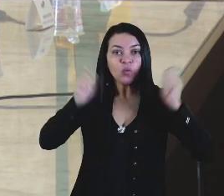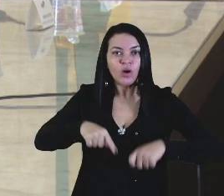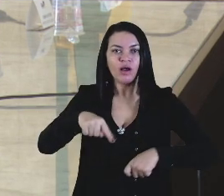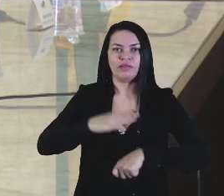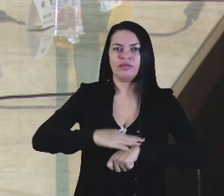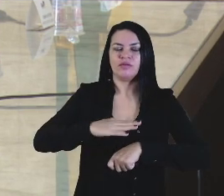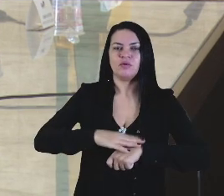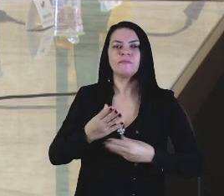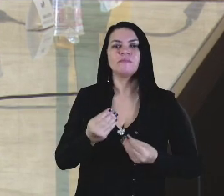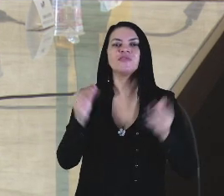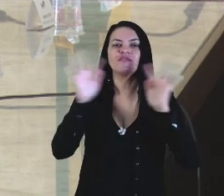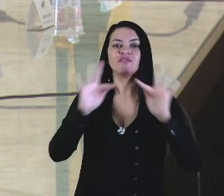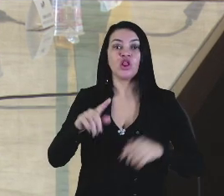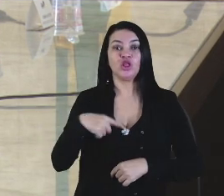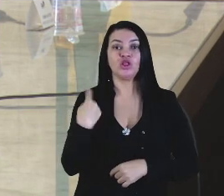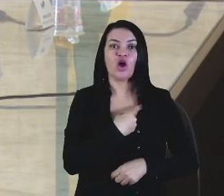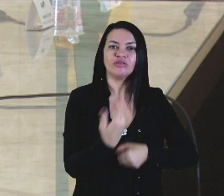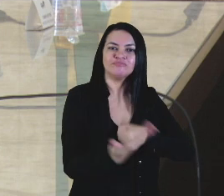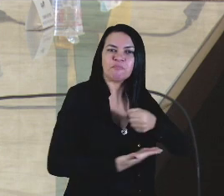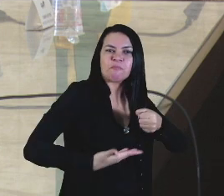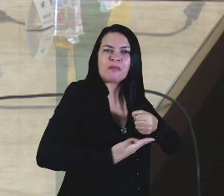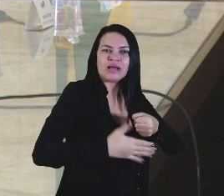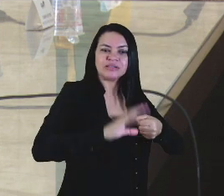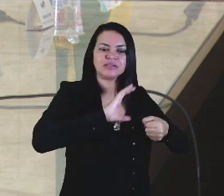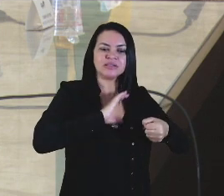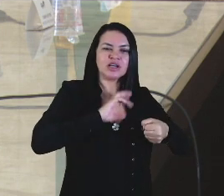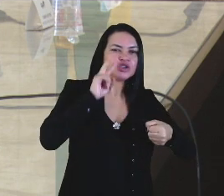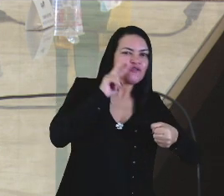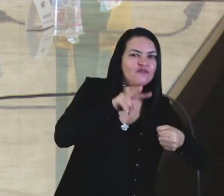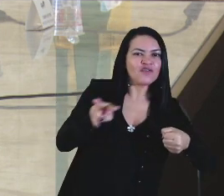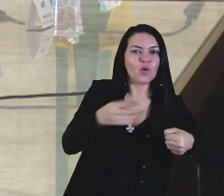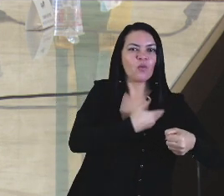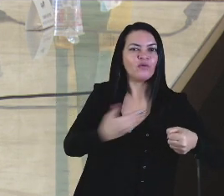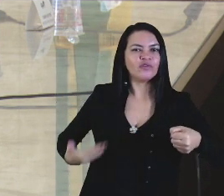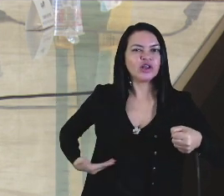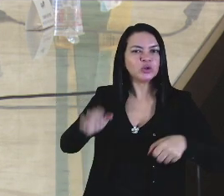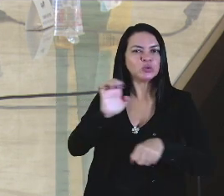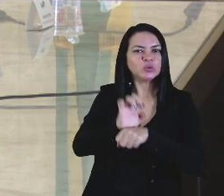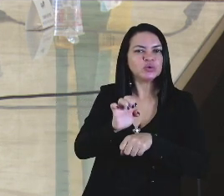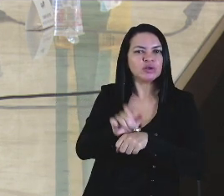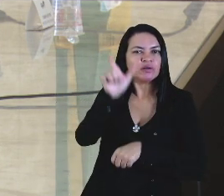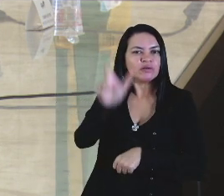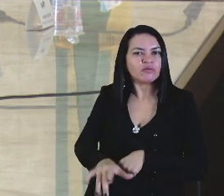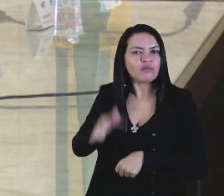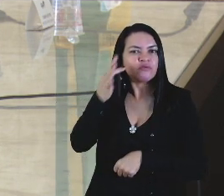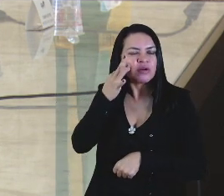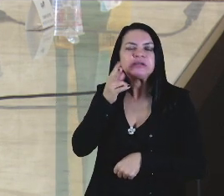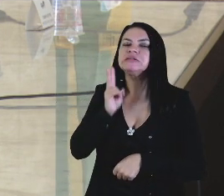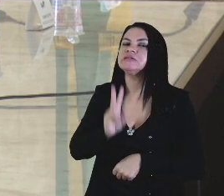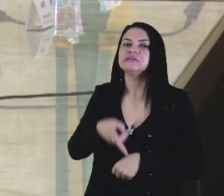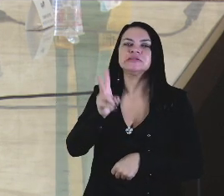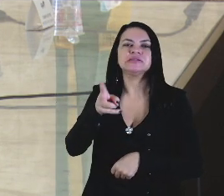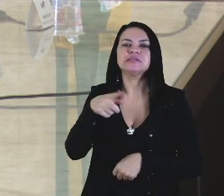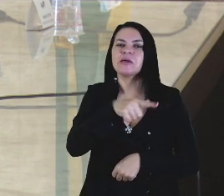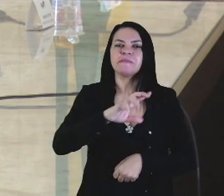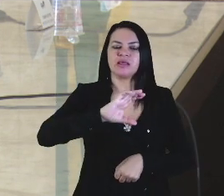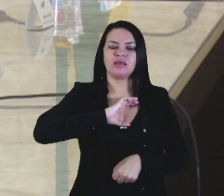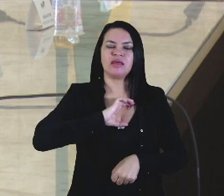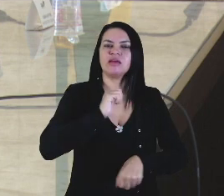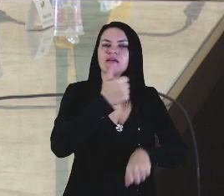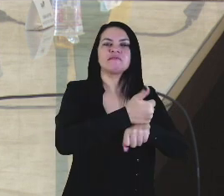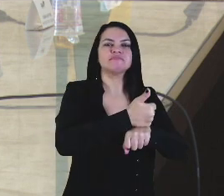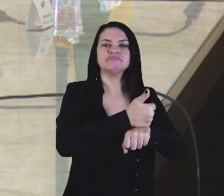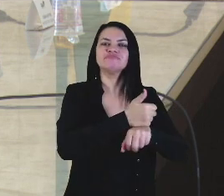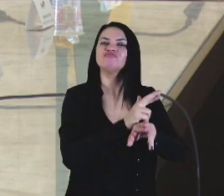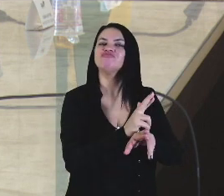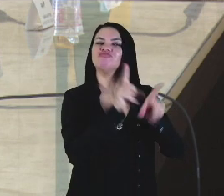nós que somos da base de Caxias, ver que o governo do estado, governador Flávio Dino, sempre coloca Caxias e todo o Maranhão